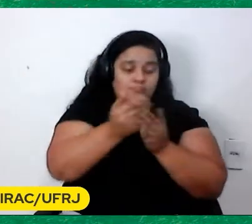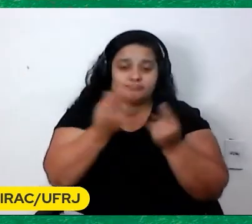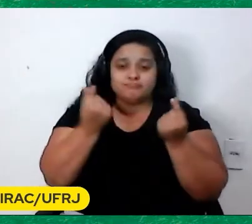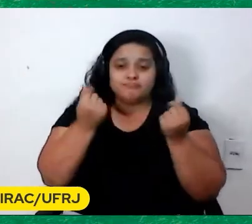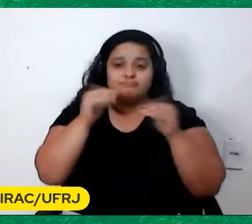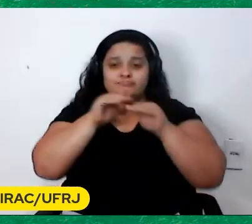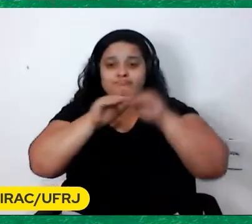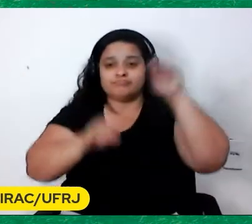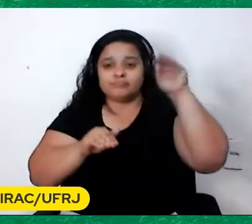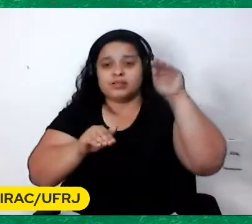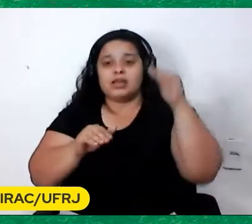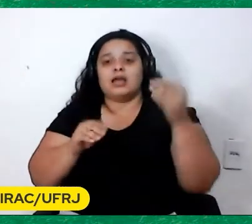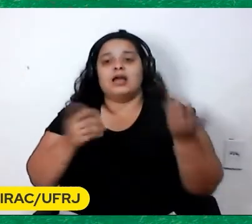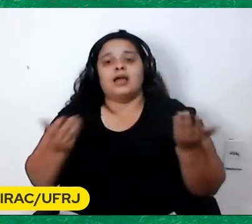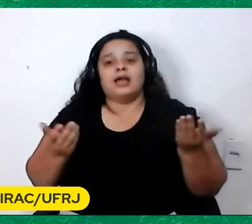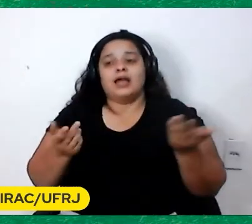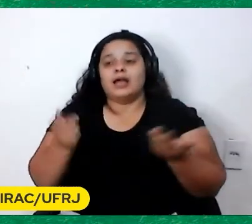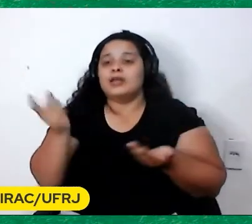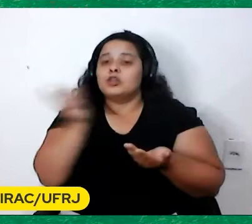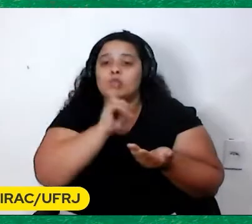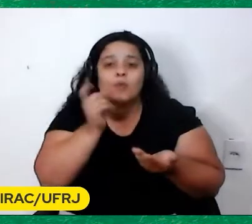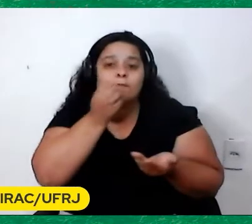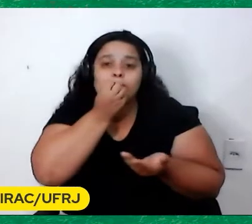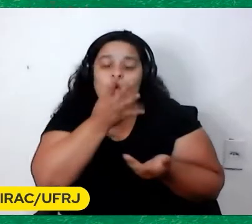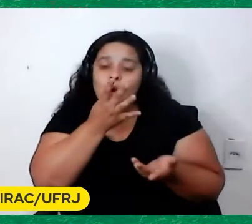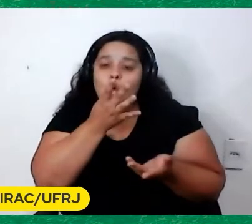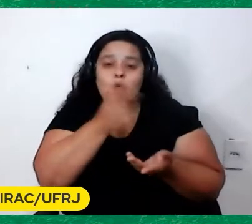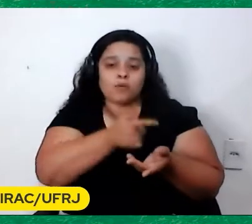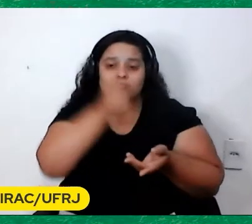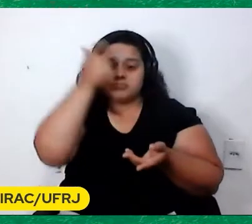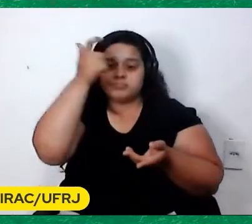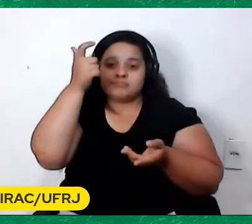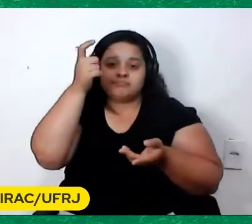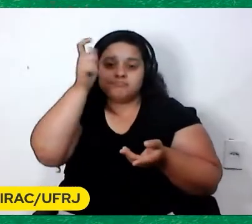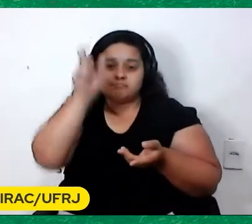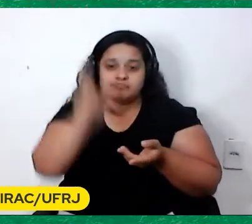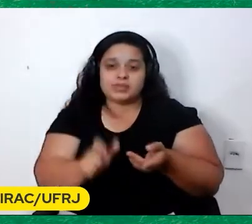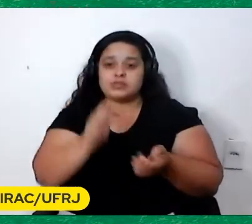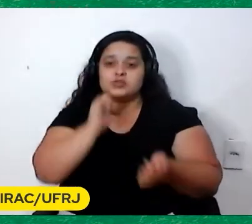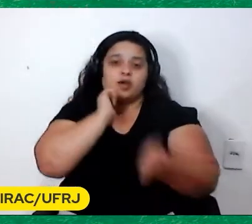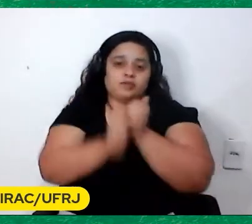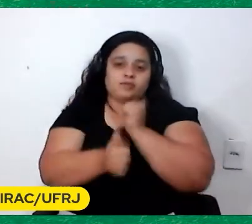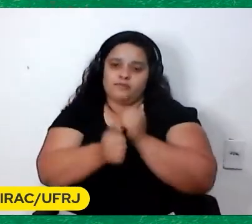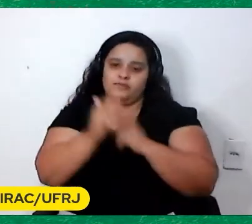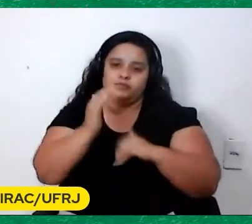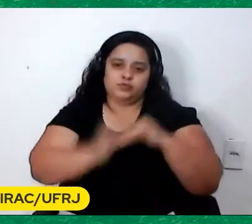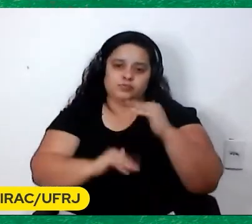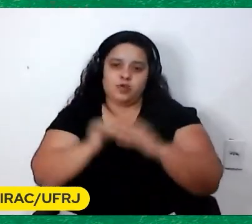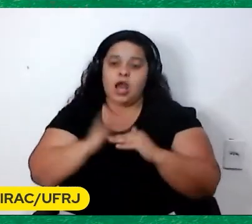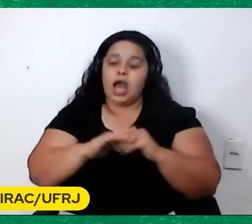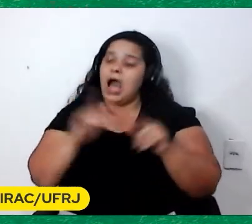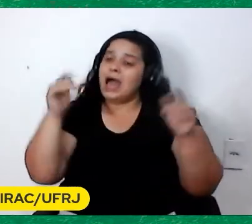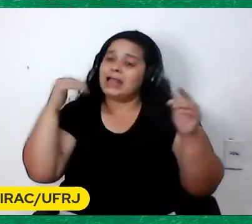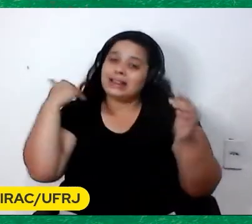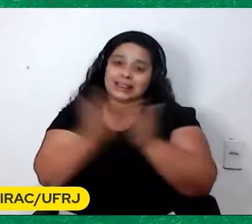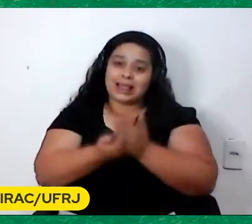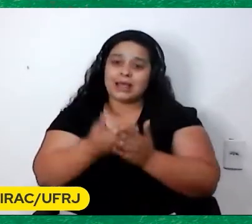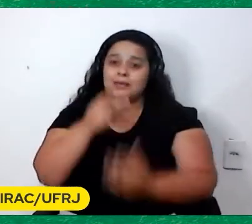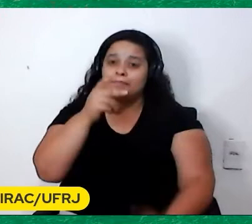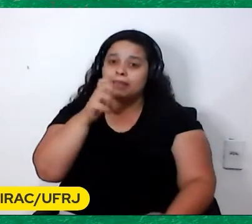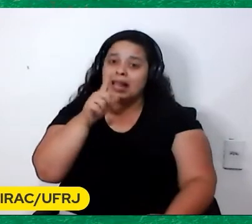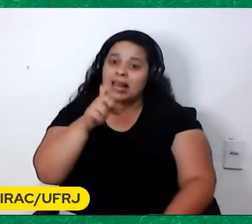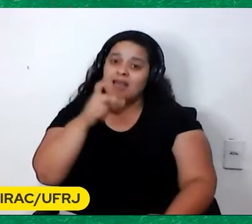vários jogadores Dizendo assim Não é bom ser jogador de futebol Até o Pelé dizia que não era bom Ser jogador de futebol no filme Então é